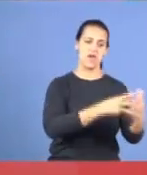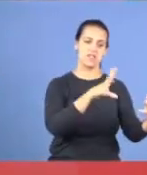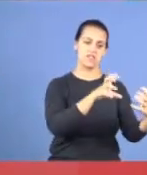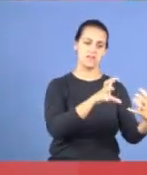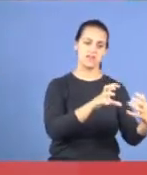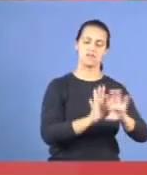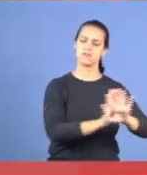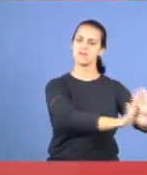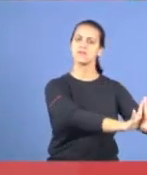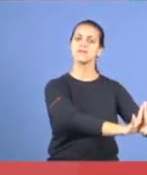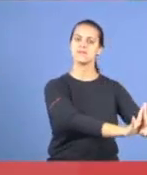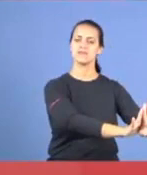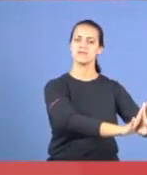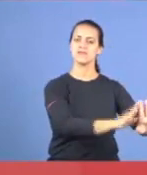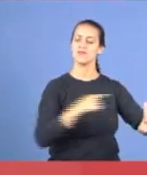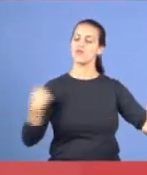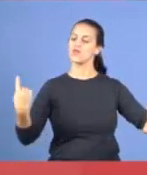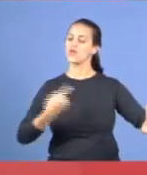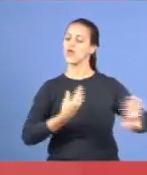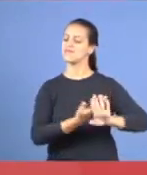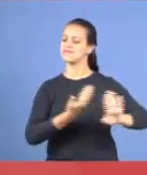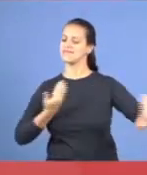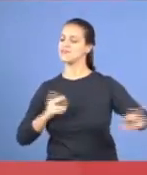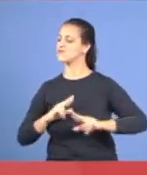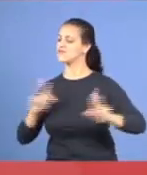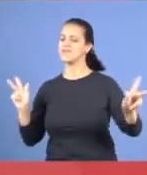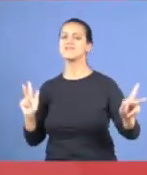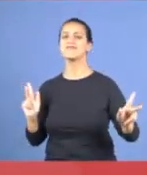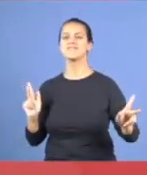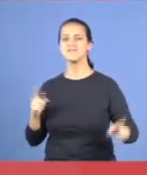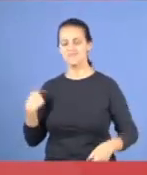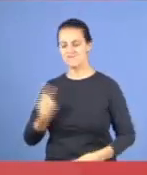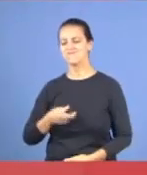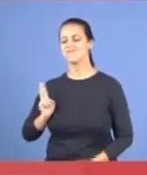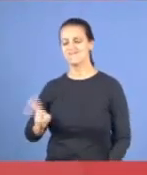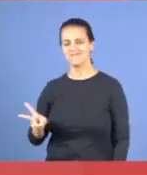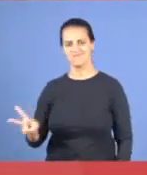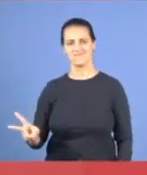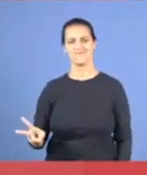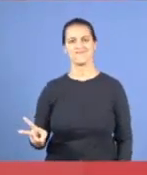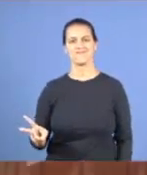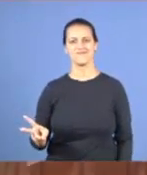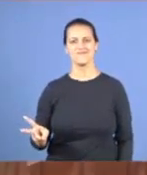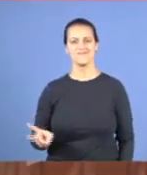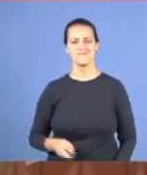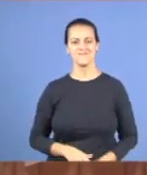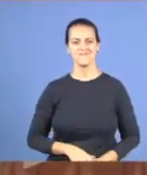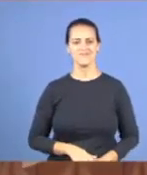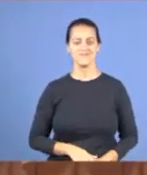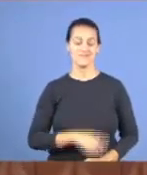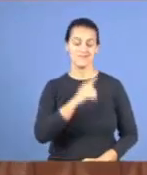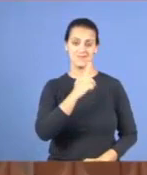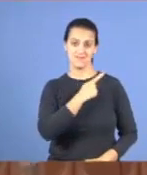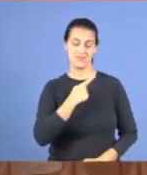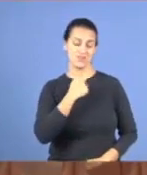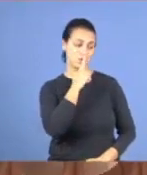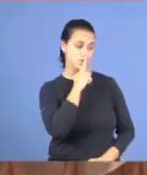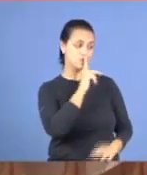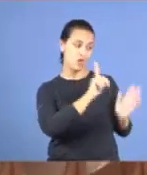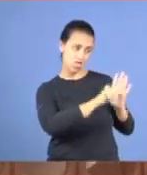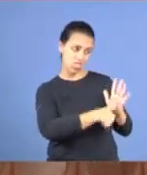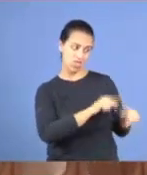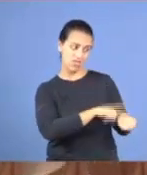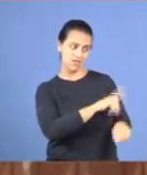povo, não é para melhorar, e aqui, estamos nós, vamos continuar, Gilson, agora sim, não atrasa não, é, a última,